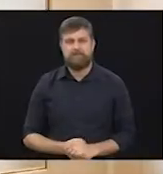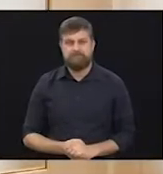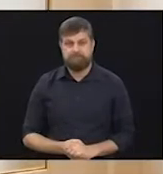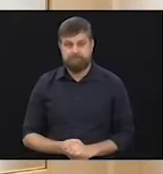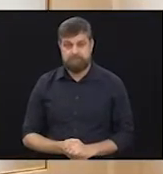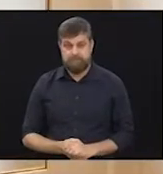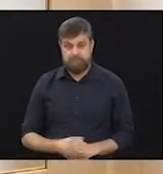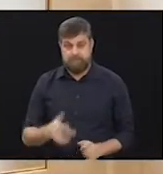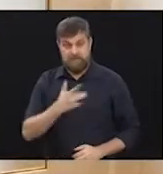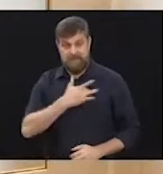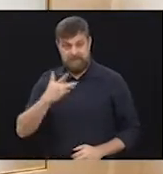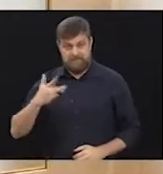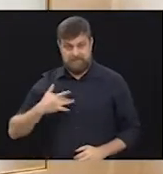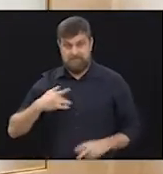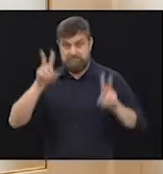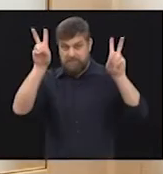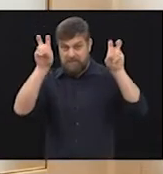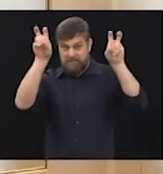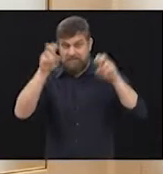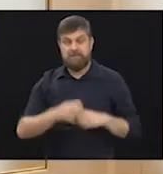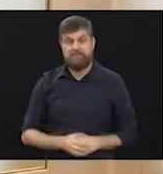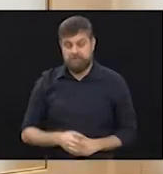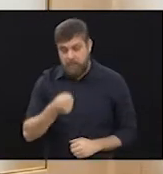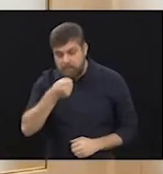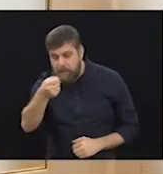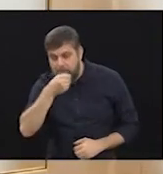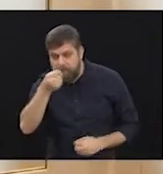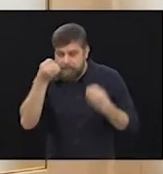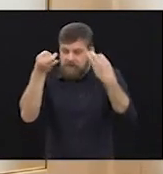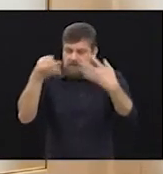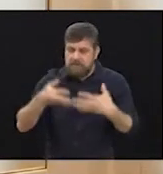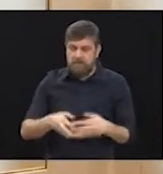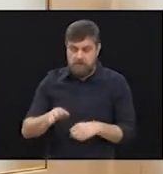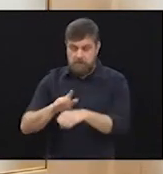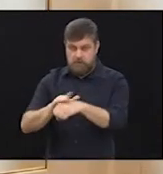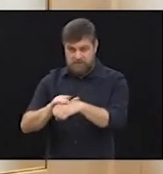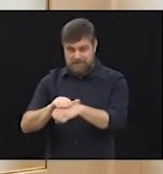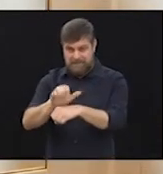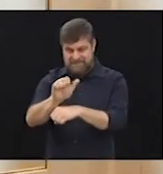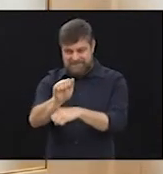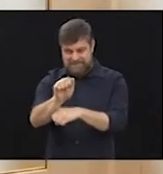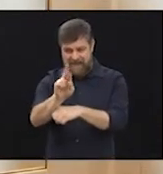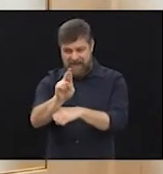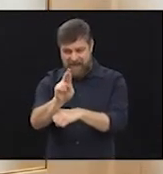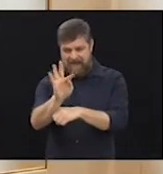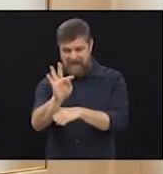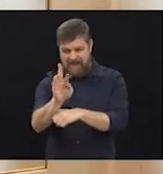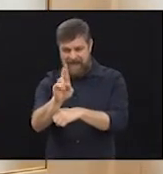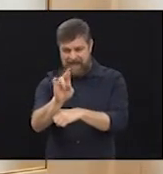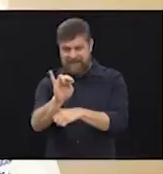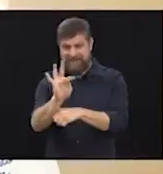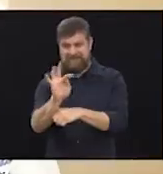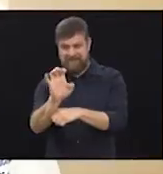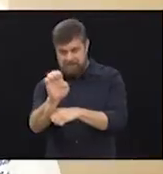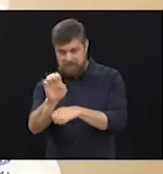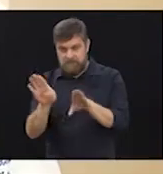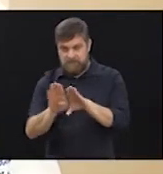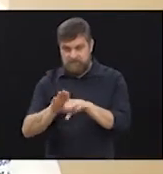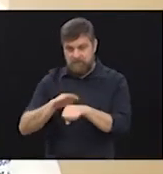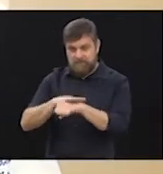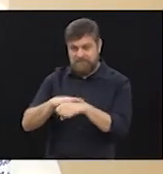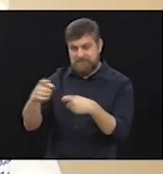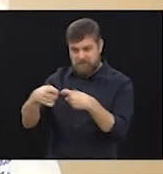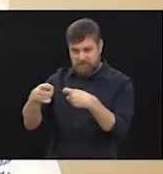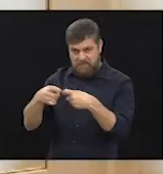Este é o Momento Saúde, terceiro e último bloco. Nós estamos falando sobre artritis e artroses com a reumatologista Sinira